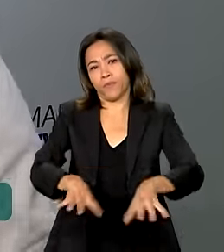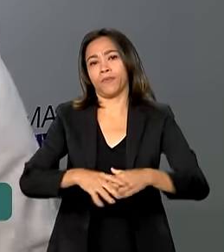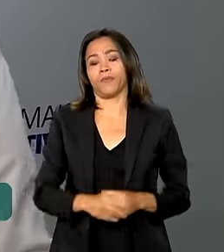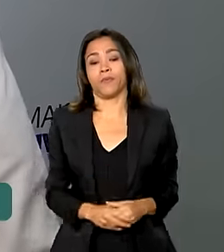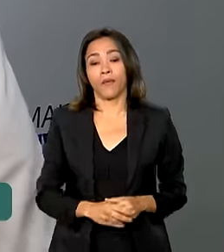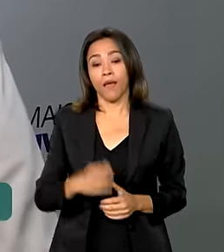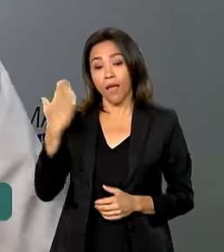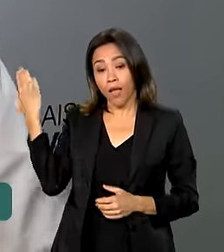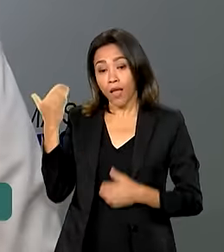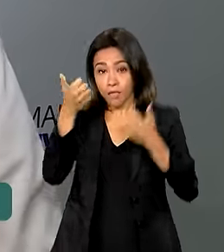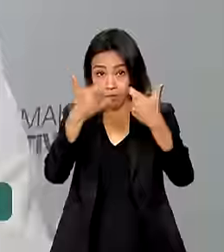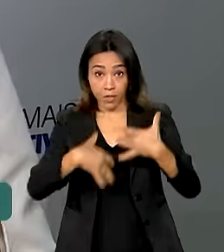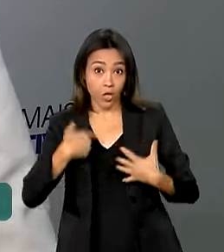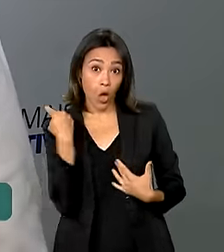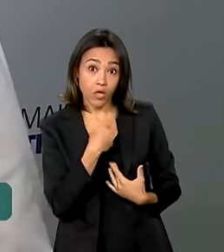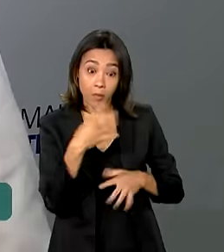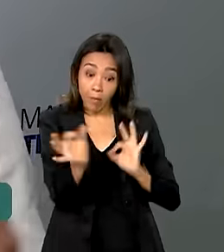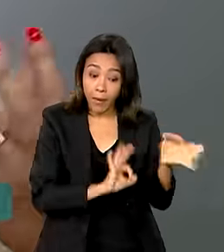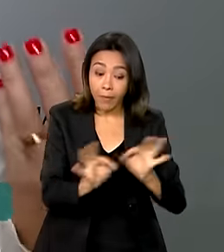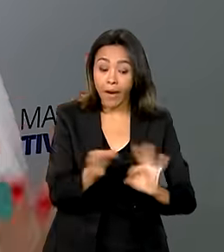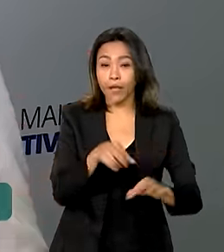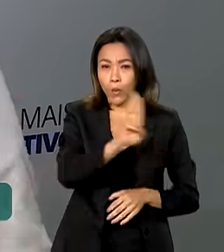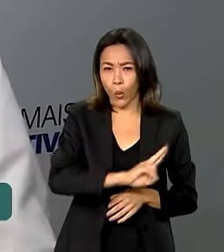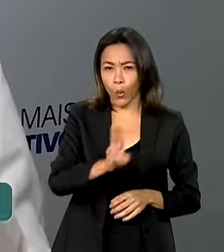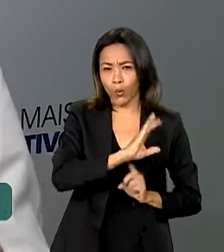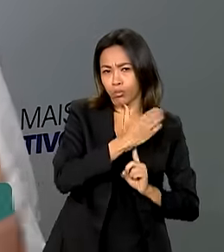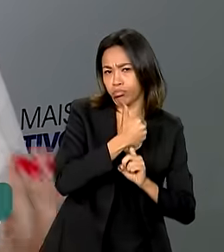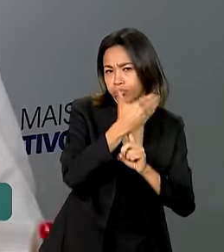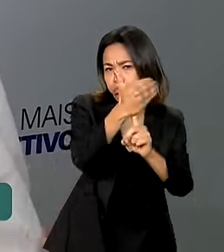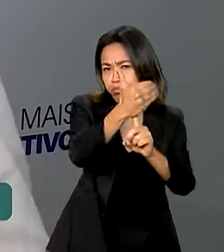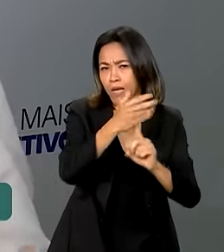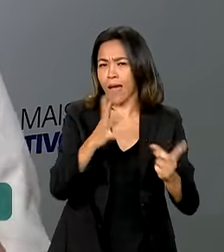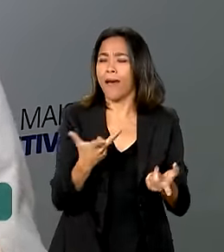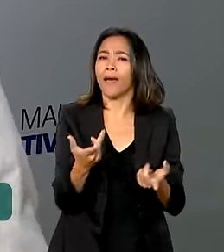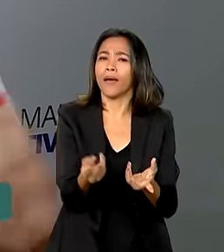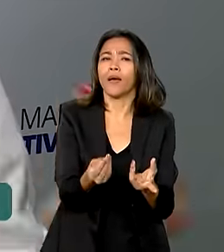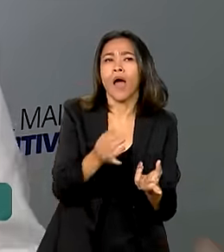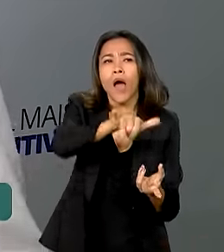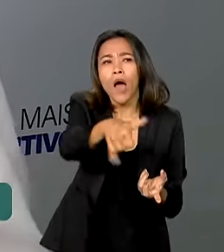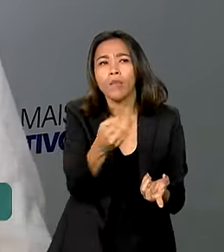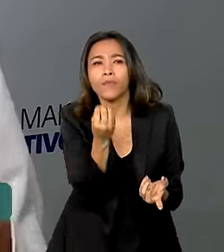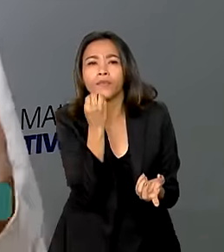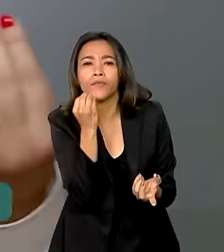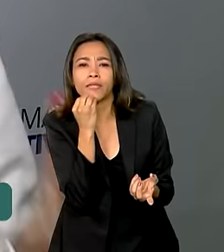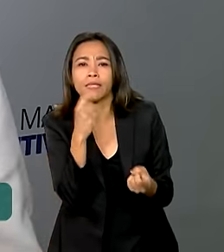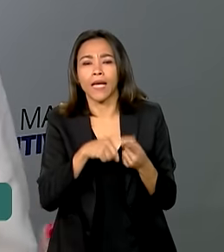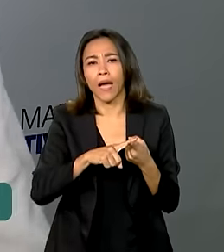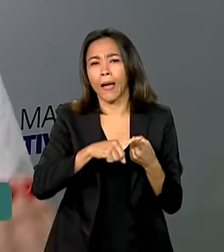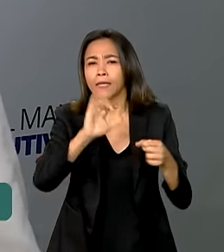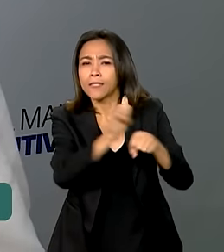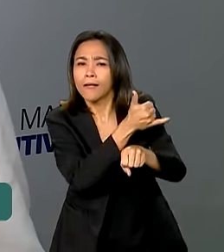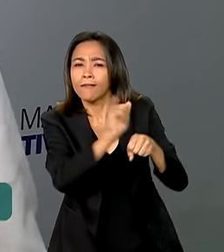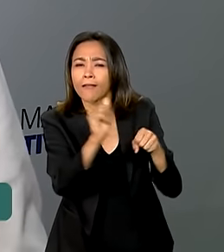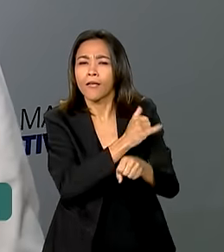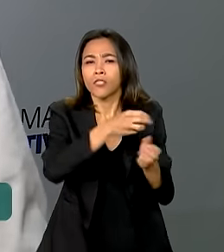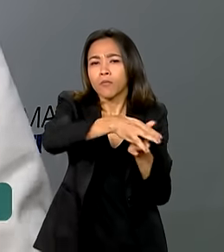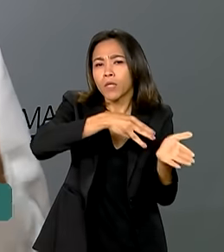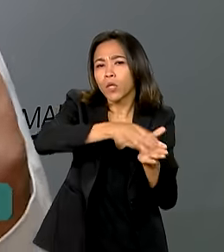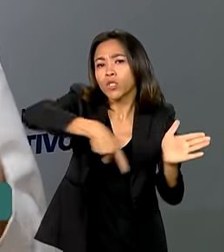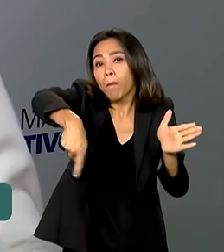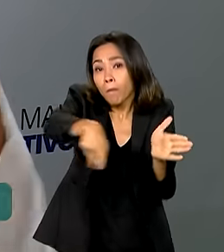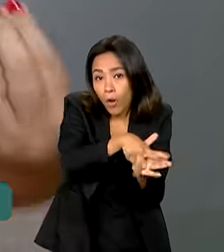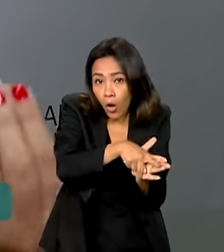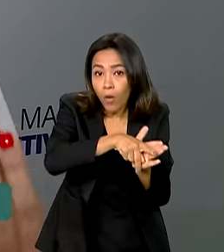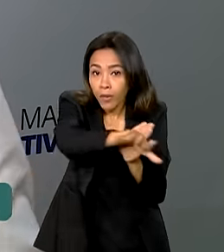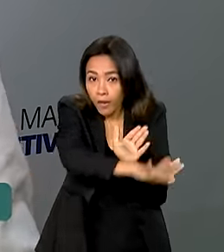preparado para a digitalização. É você trazer a potencialização de alguns sensores, alguns métodos simples para você